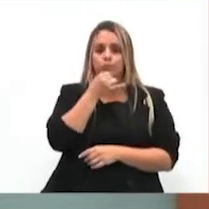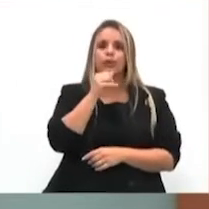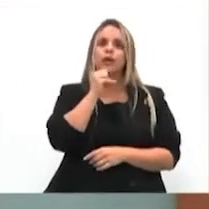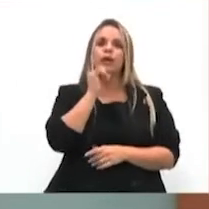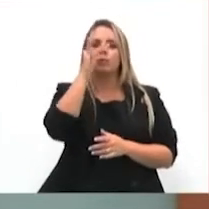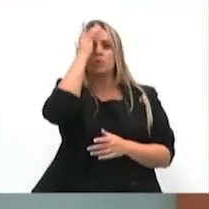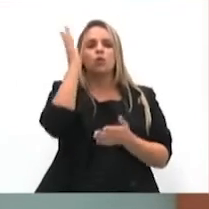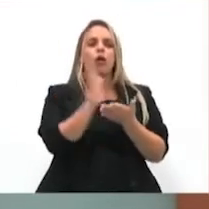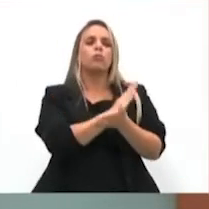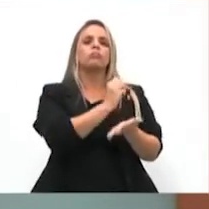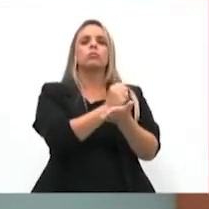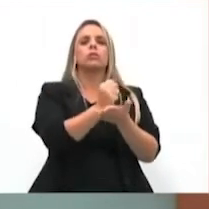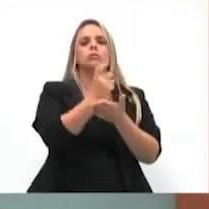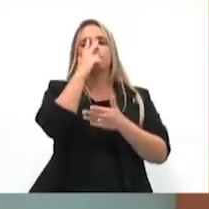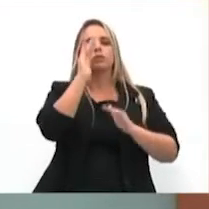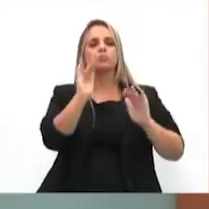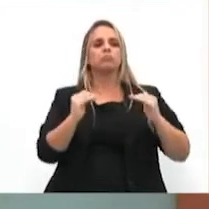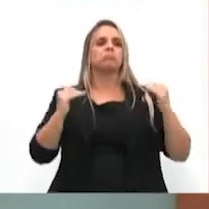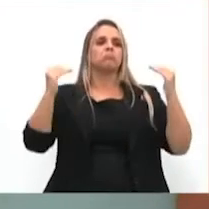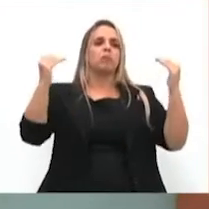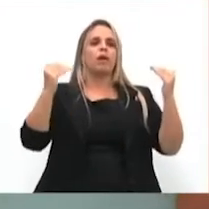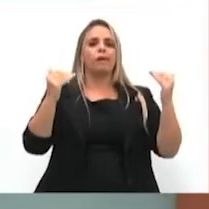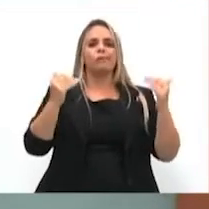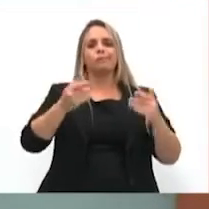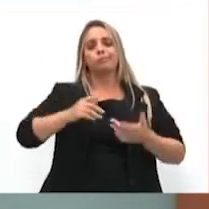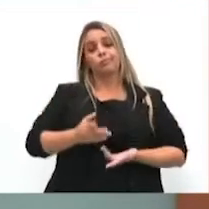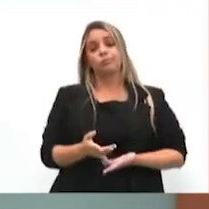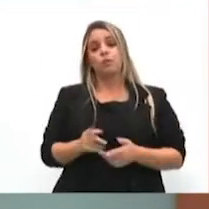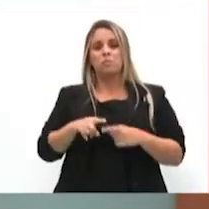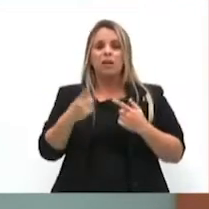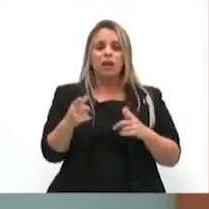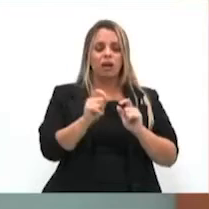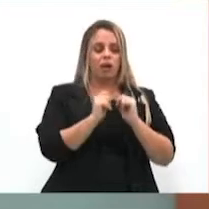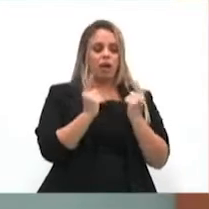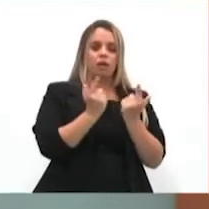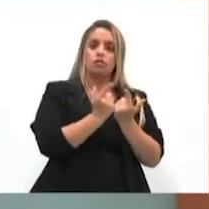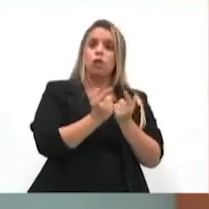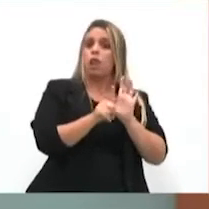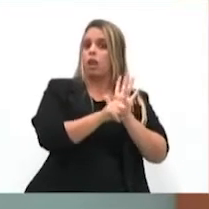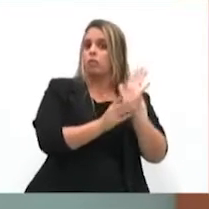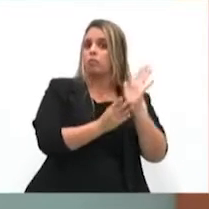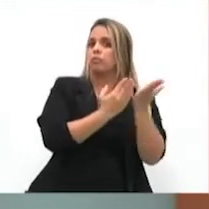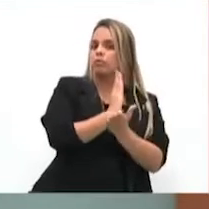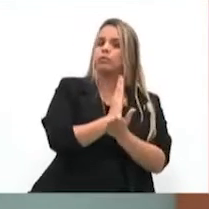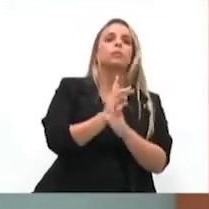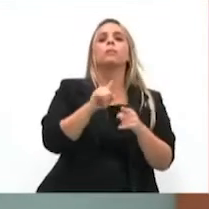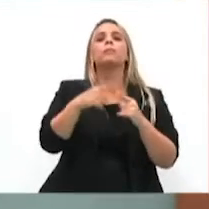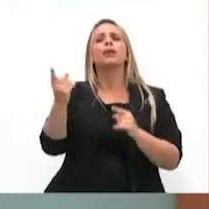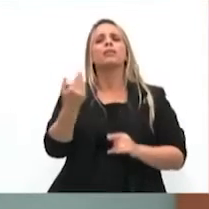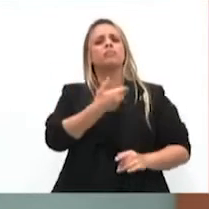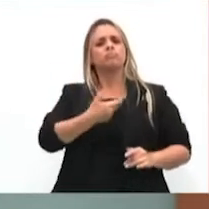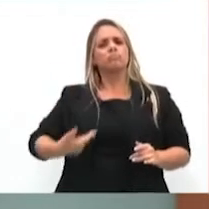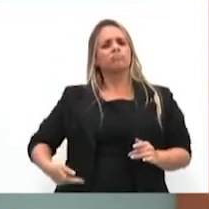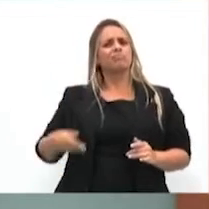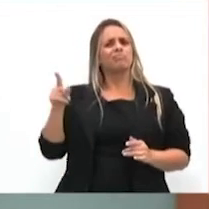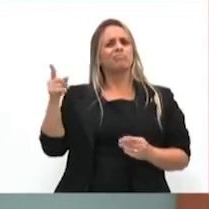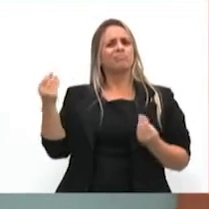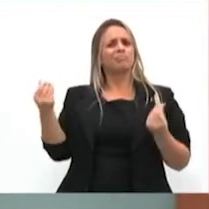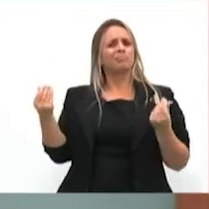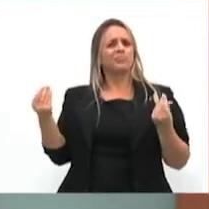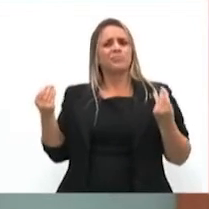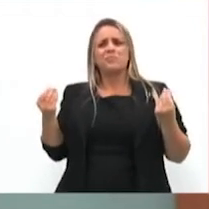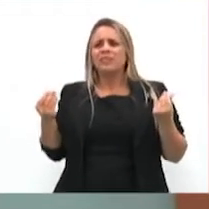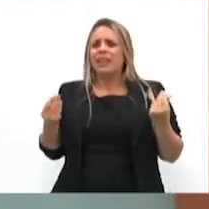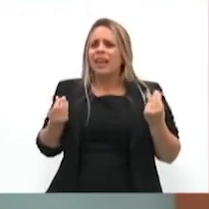uma regra. A Assembleia aprova, o governador, sabe,